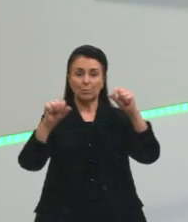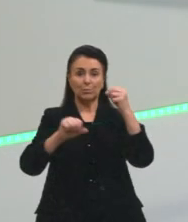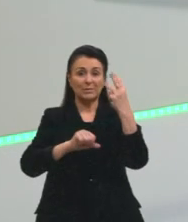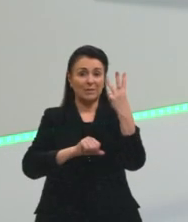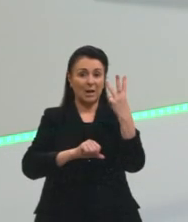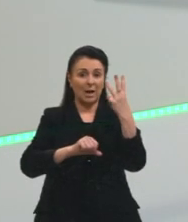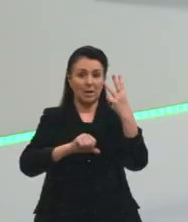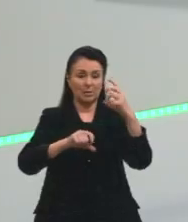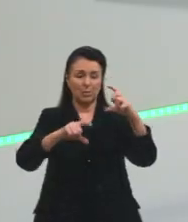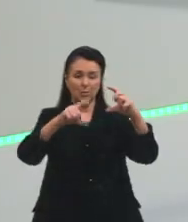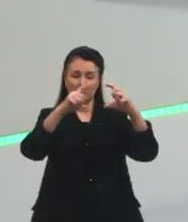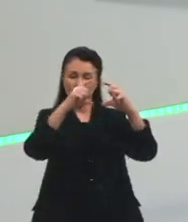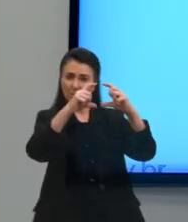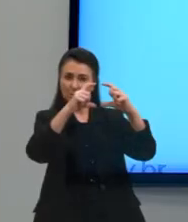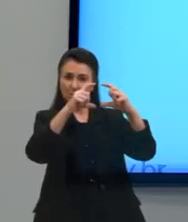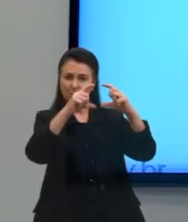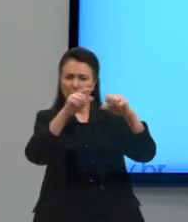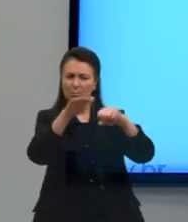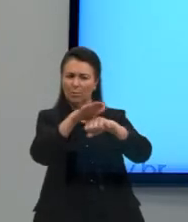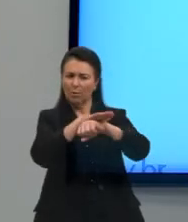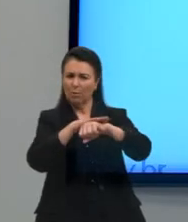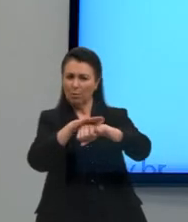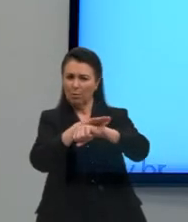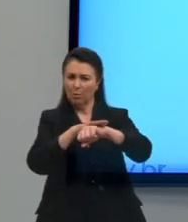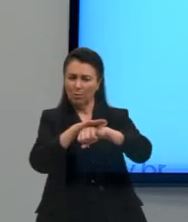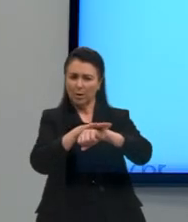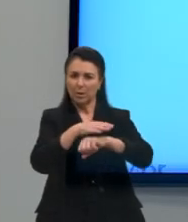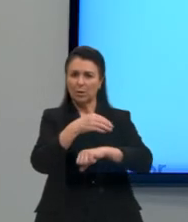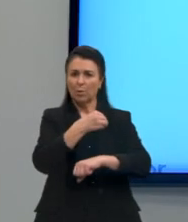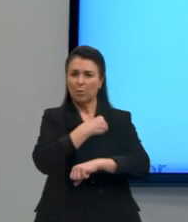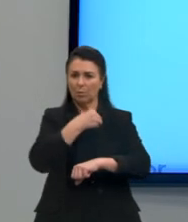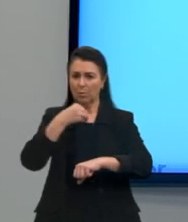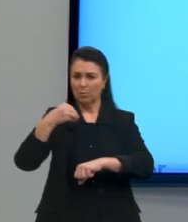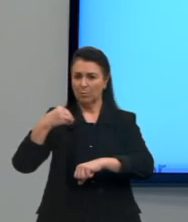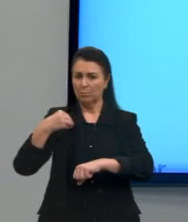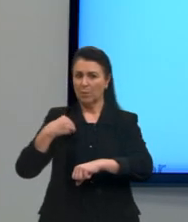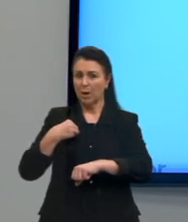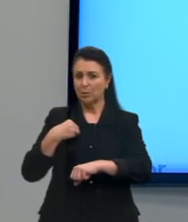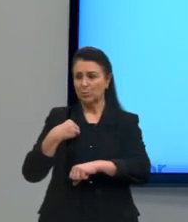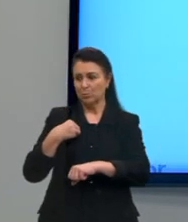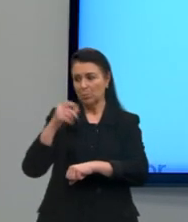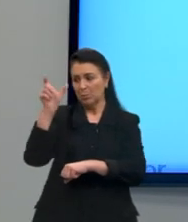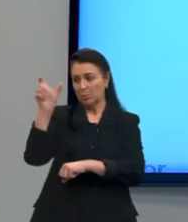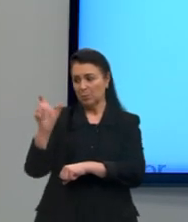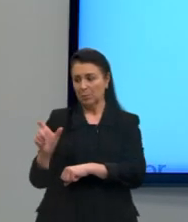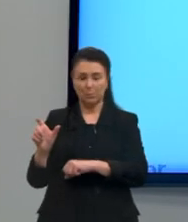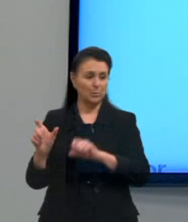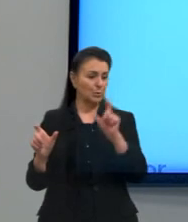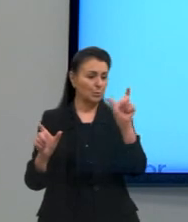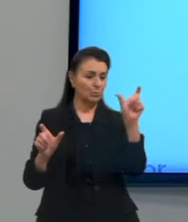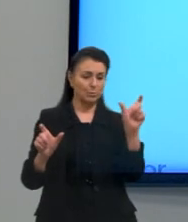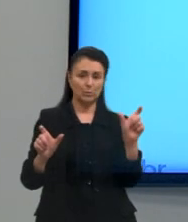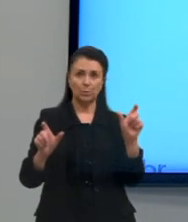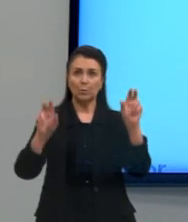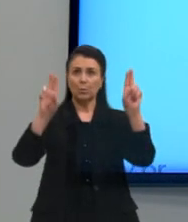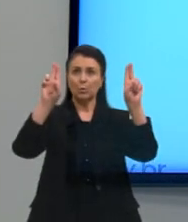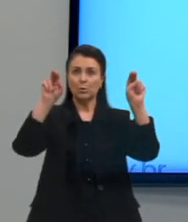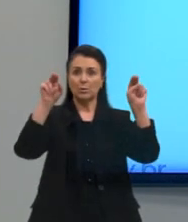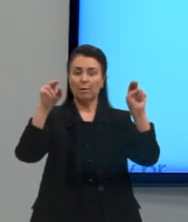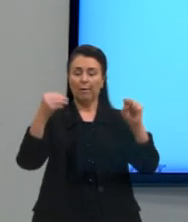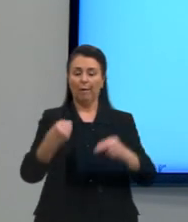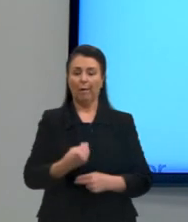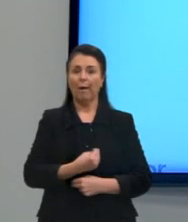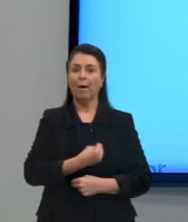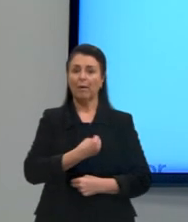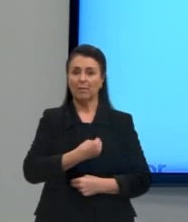onde a gente tem uma conversa entre um médico e um paciente. O título é Vida Moderna.